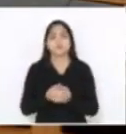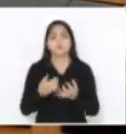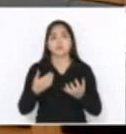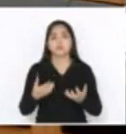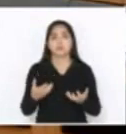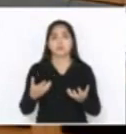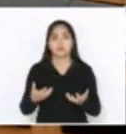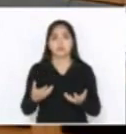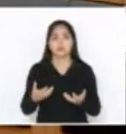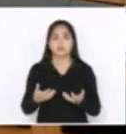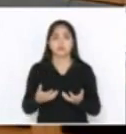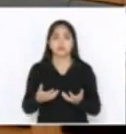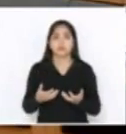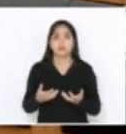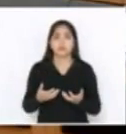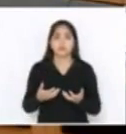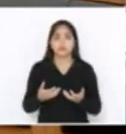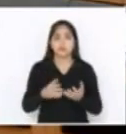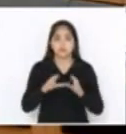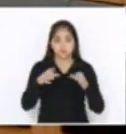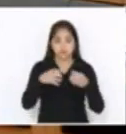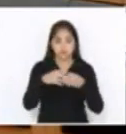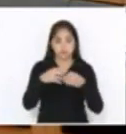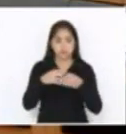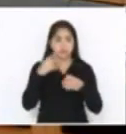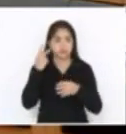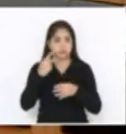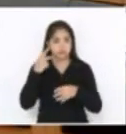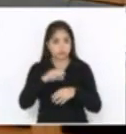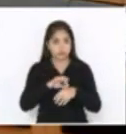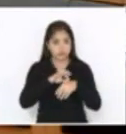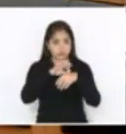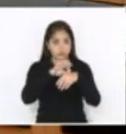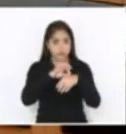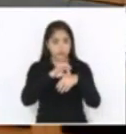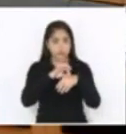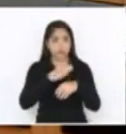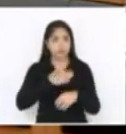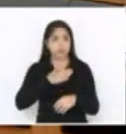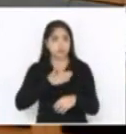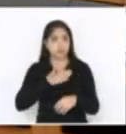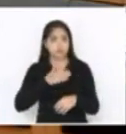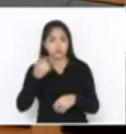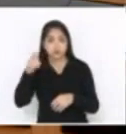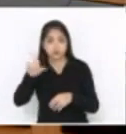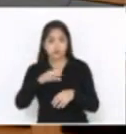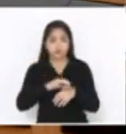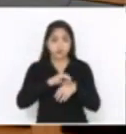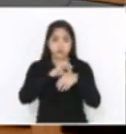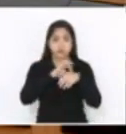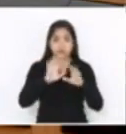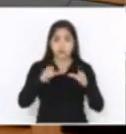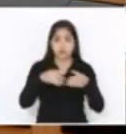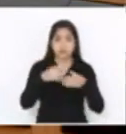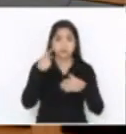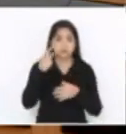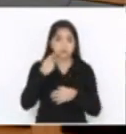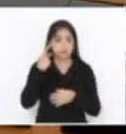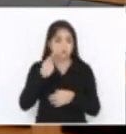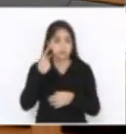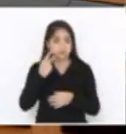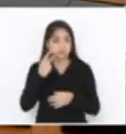que é o líder da nossa bancada, quero aos demais líderes das demais bancadas,